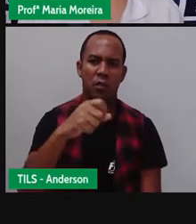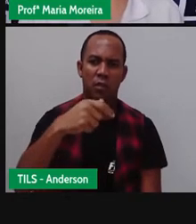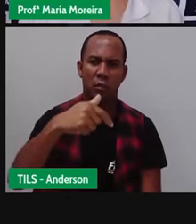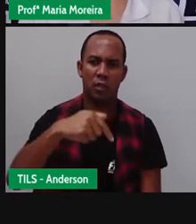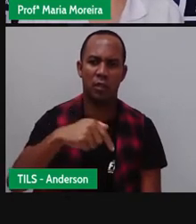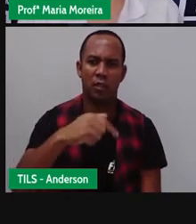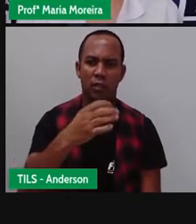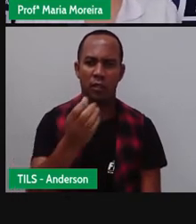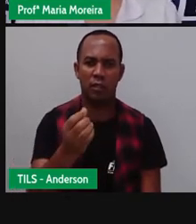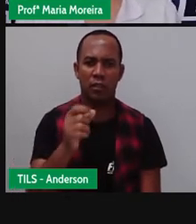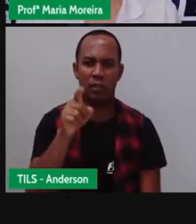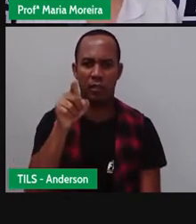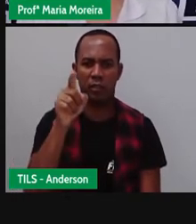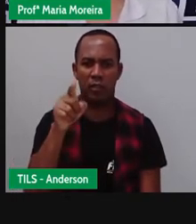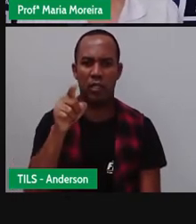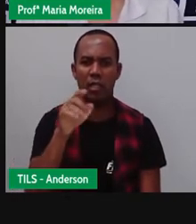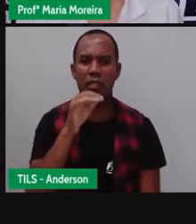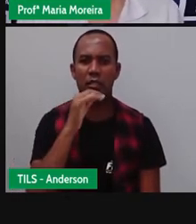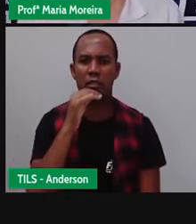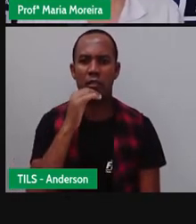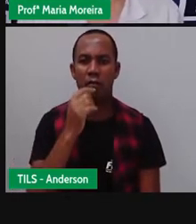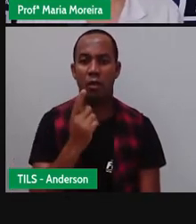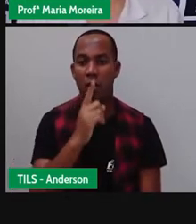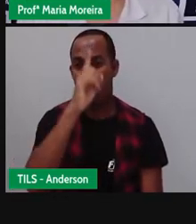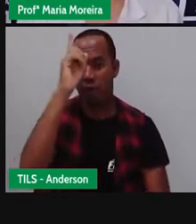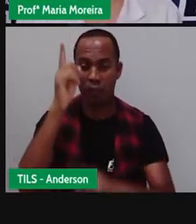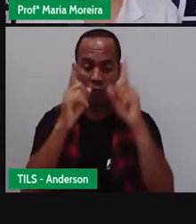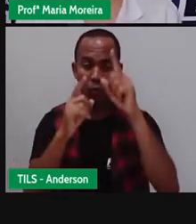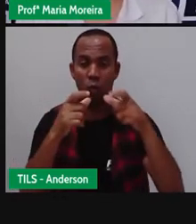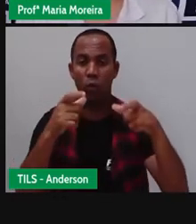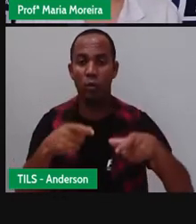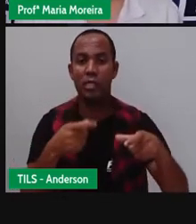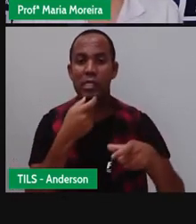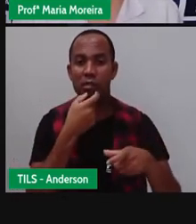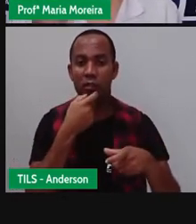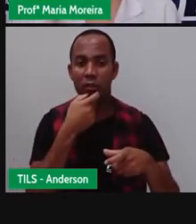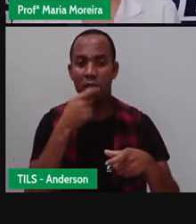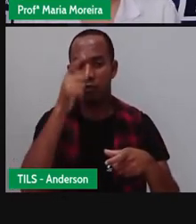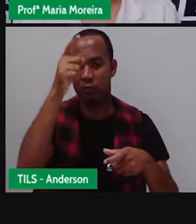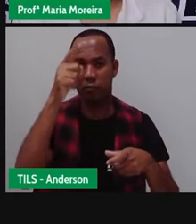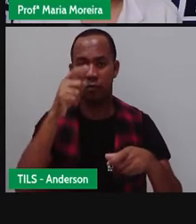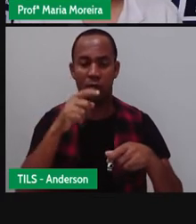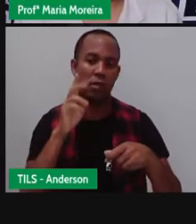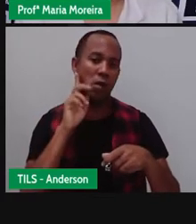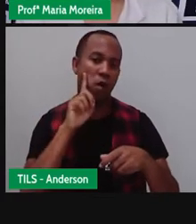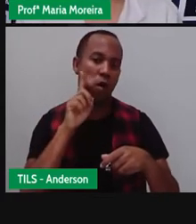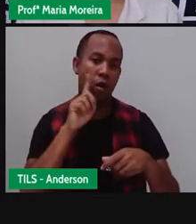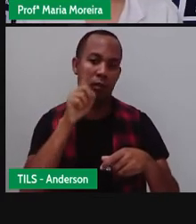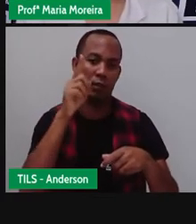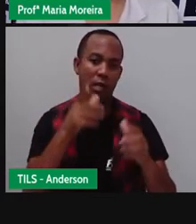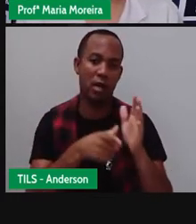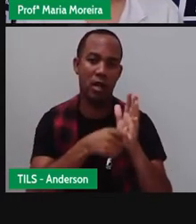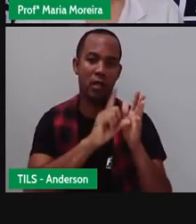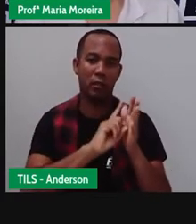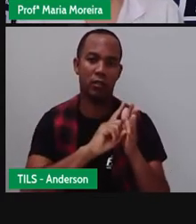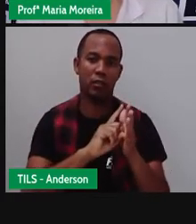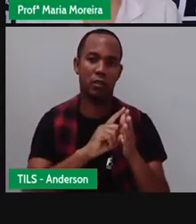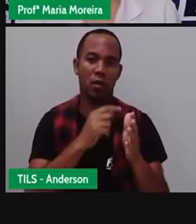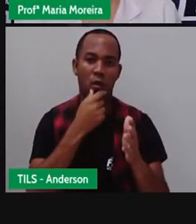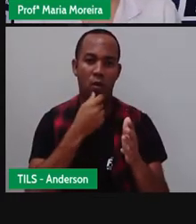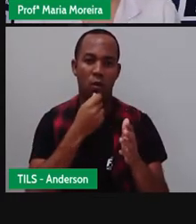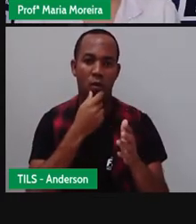um congresso nos Estados Unidos reconheceu que o telefone, ele foi inventado 16 anos antes pelo italiano